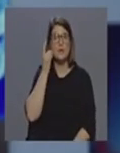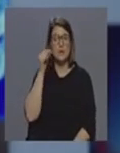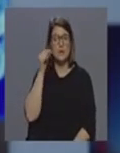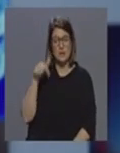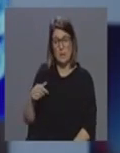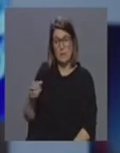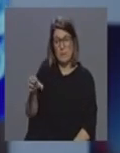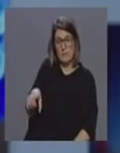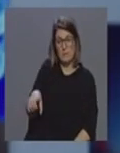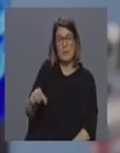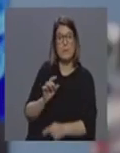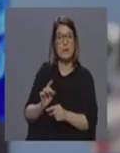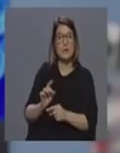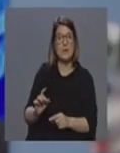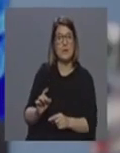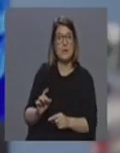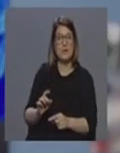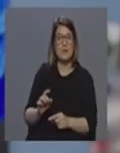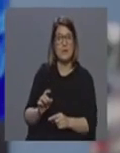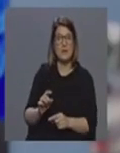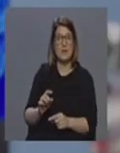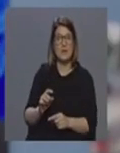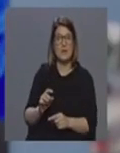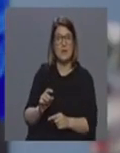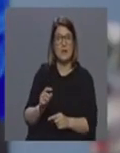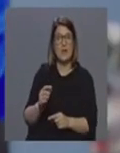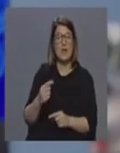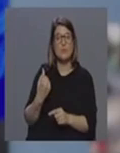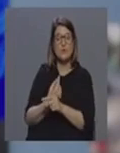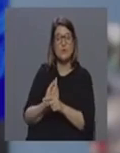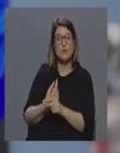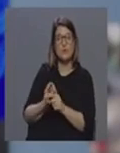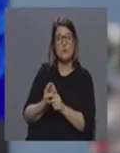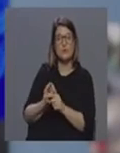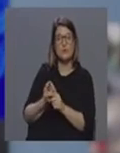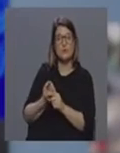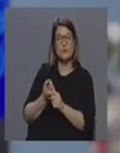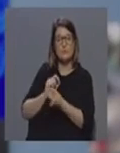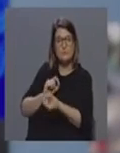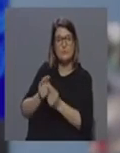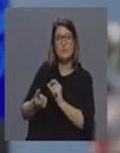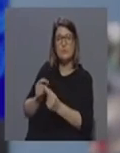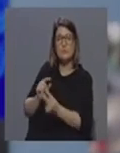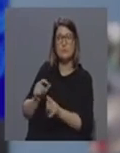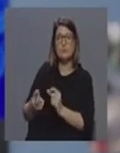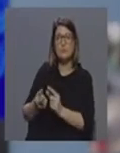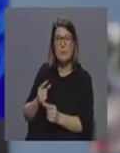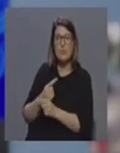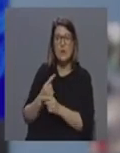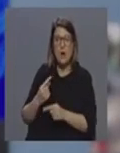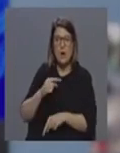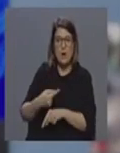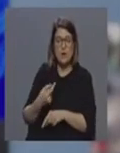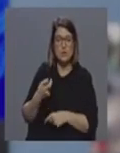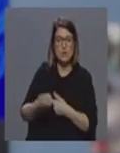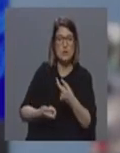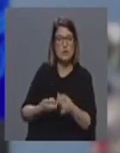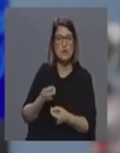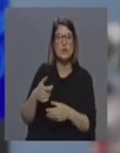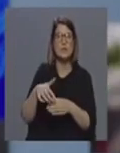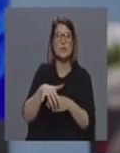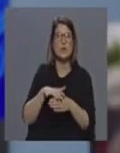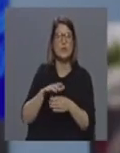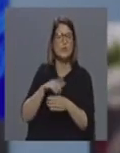ao meu lado precisamente só por entanto ir trocando aqui algumas impressões porque isto é mesmo de hora a hora ou seja se portanto houver algum caso